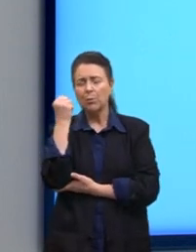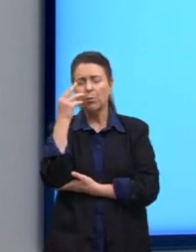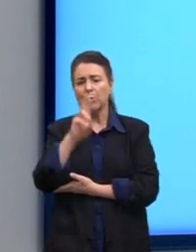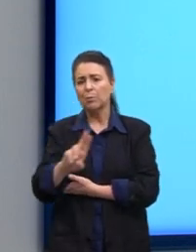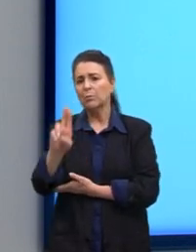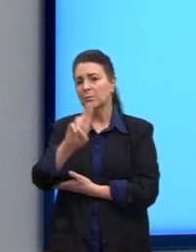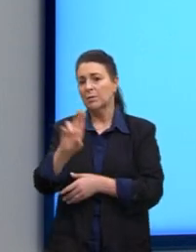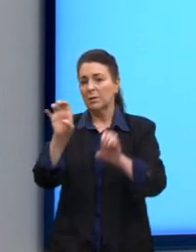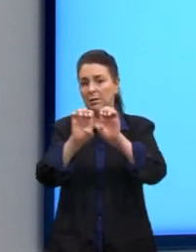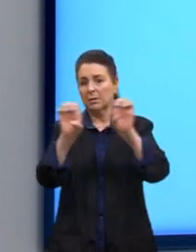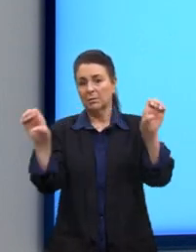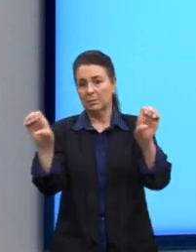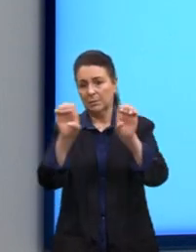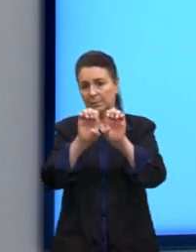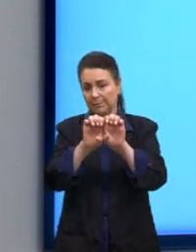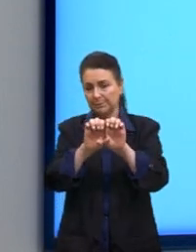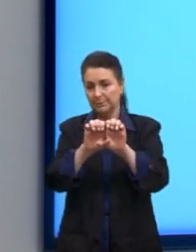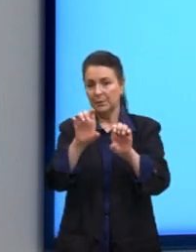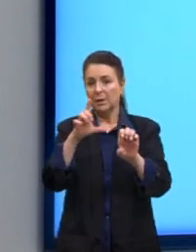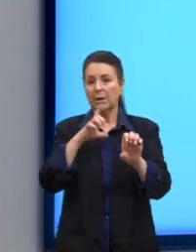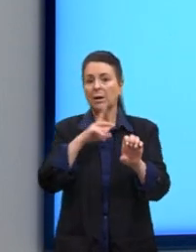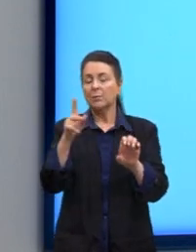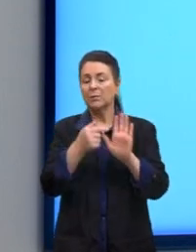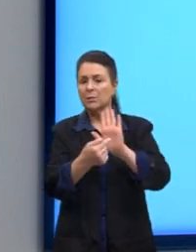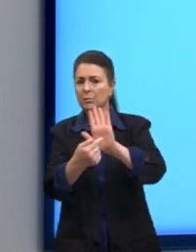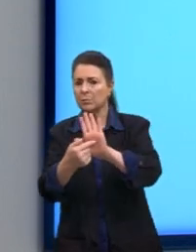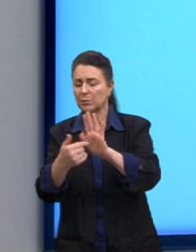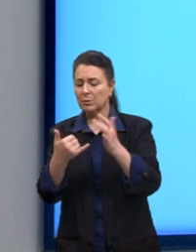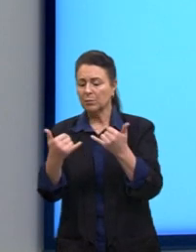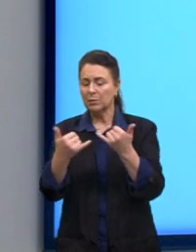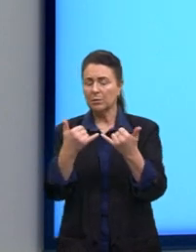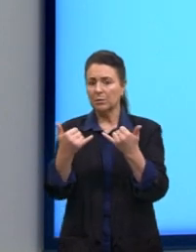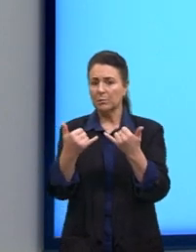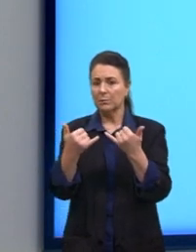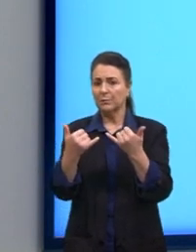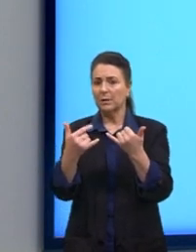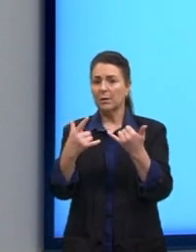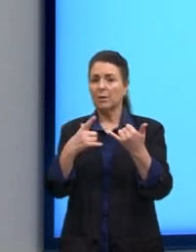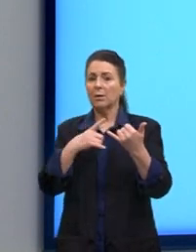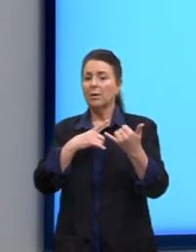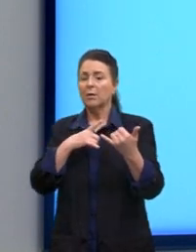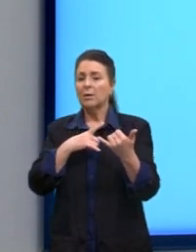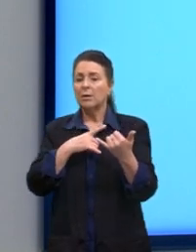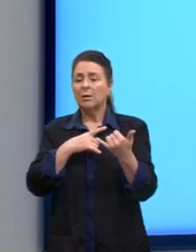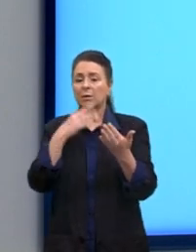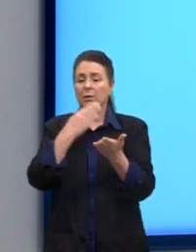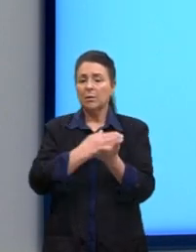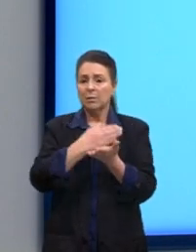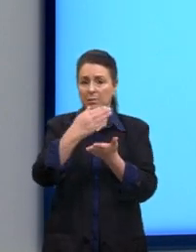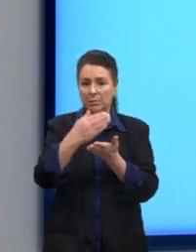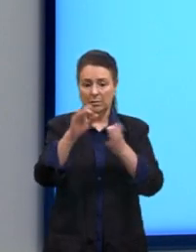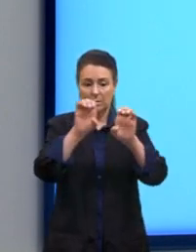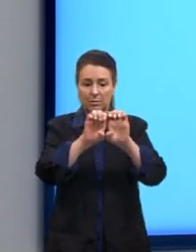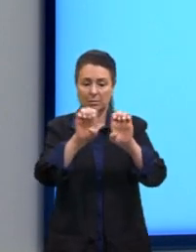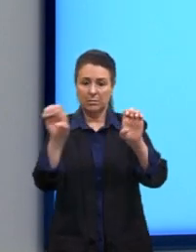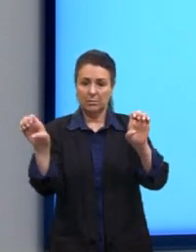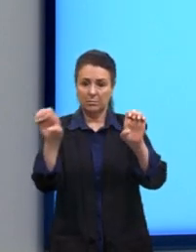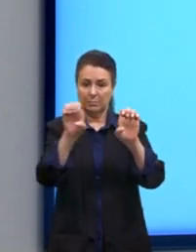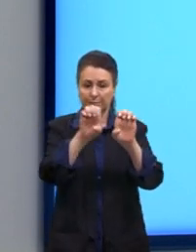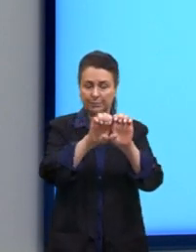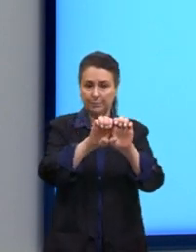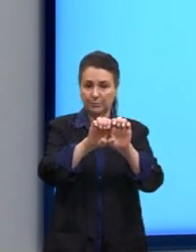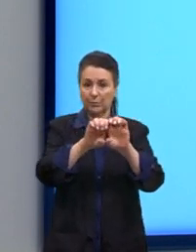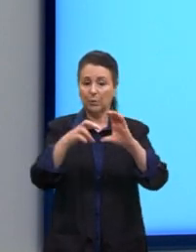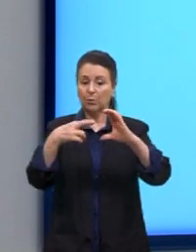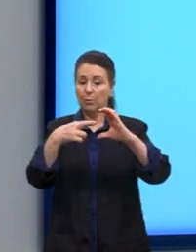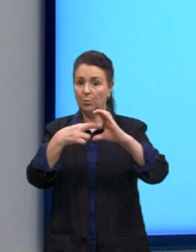essa equação, né? Aqui eu trouxe um exemplo, onde nós vamos determinar, a partir da equação, qual é o raio